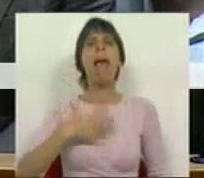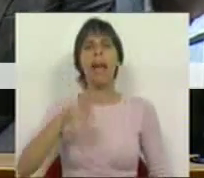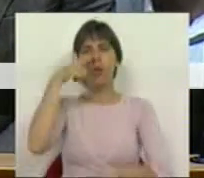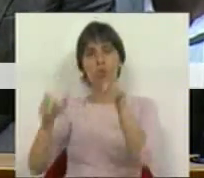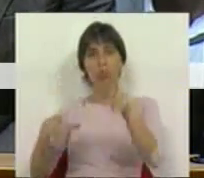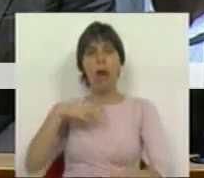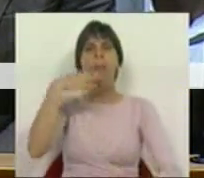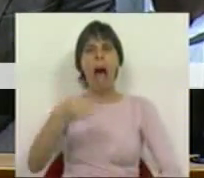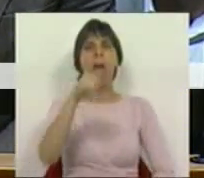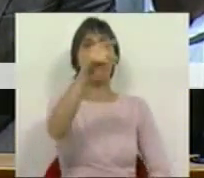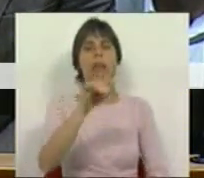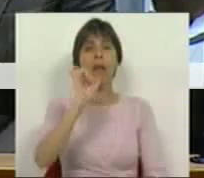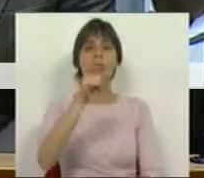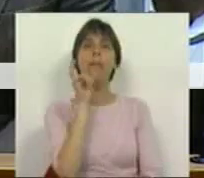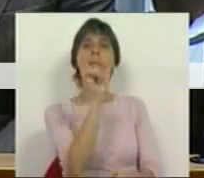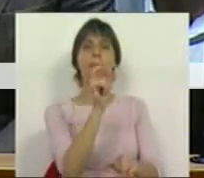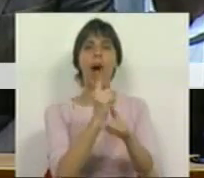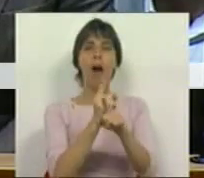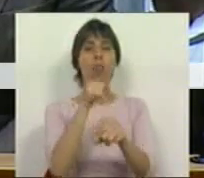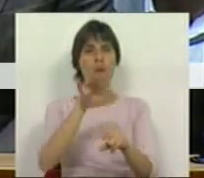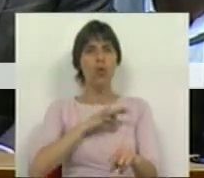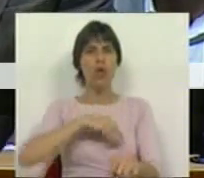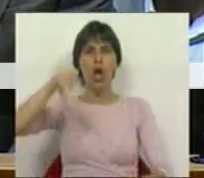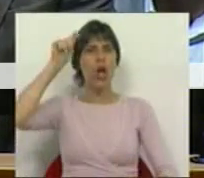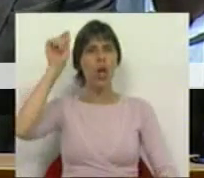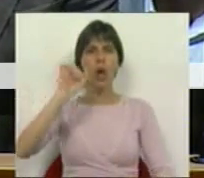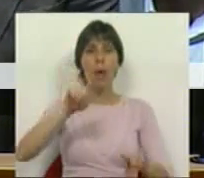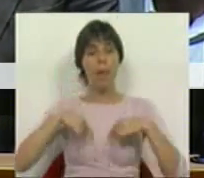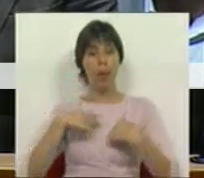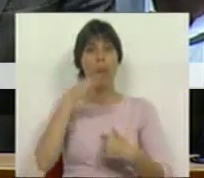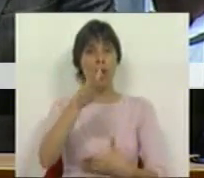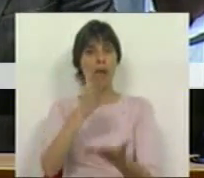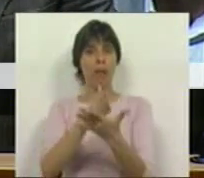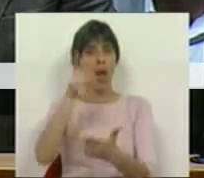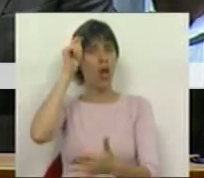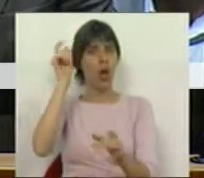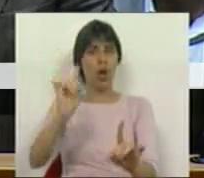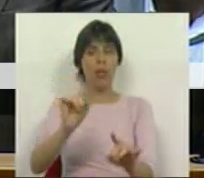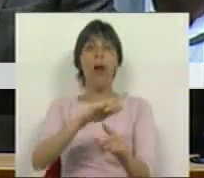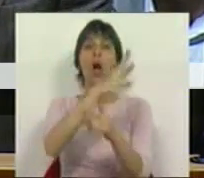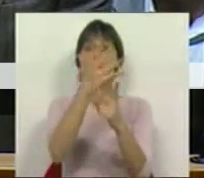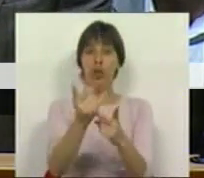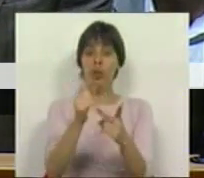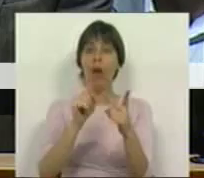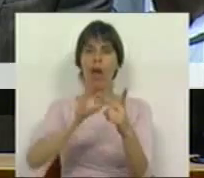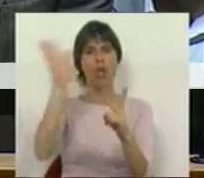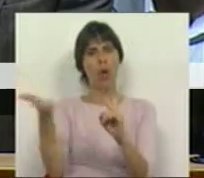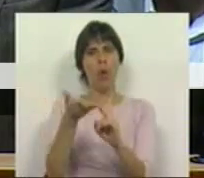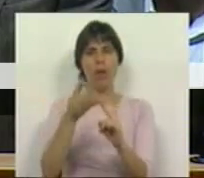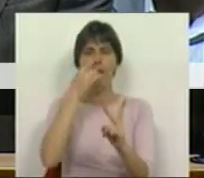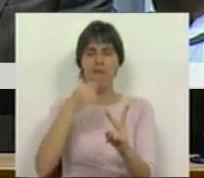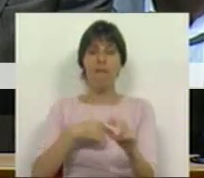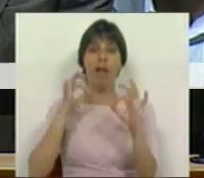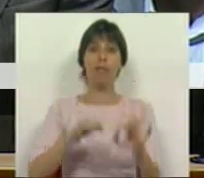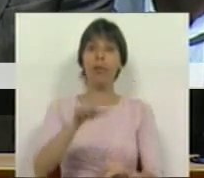os portugueses acreditem em si e na sua palavra? O Sr. não respeita a sua própria palavra. E essa é a segunda razão de condenação e de